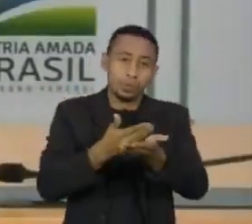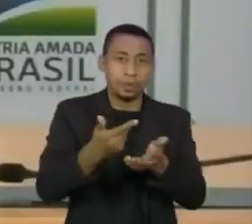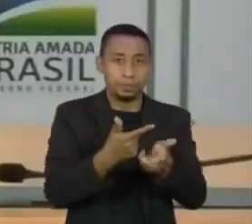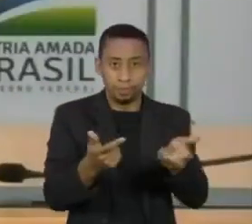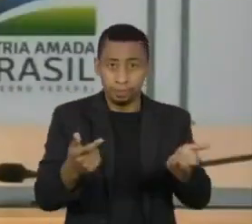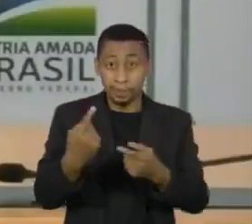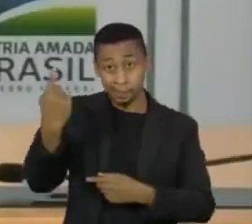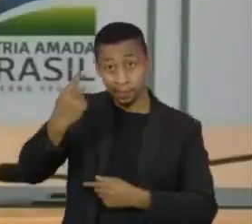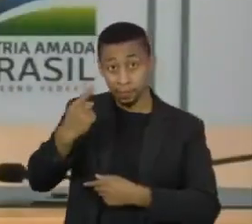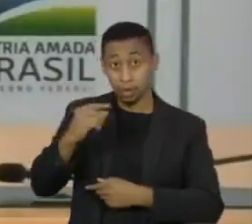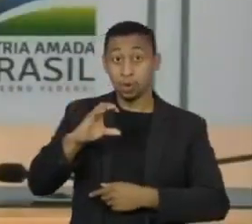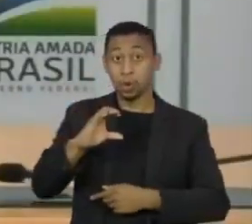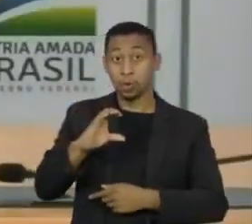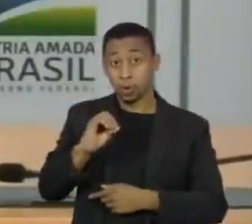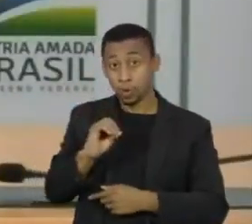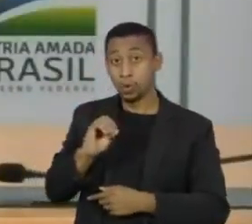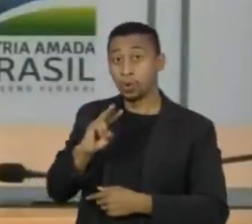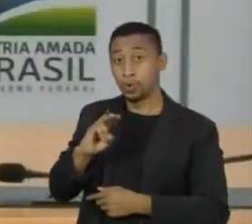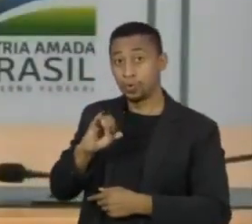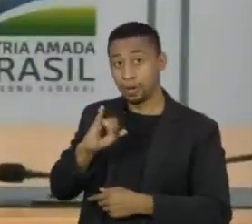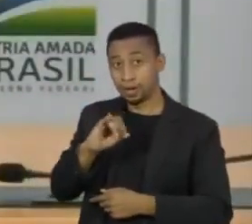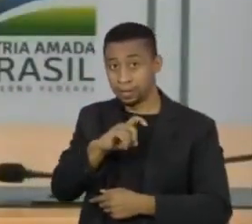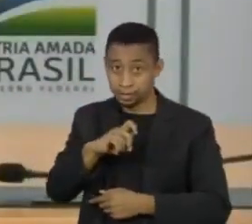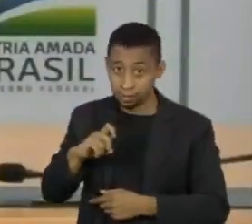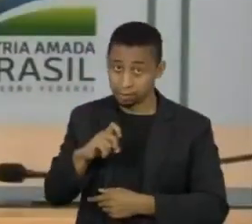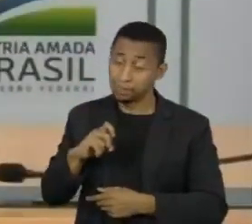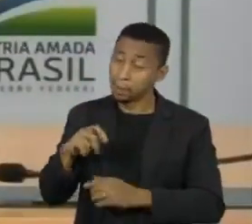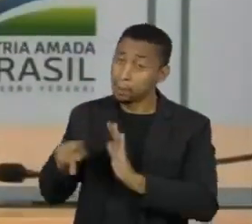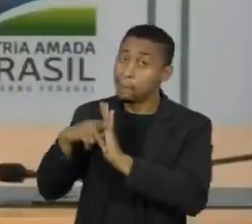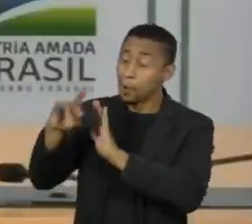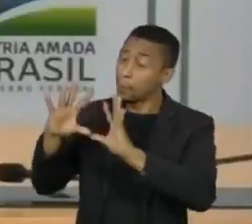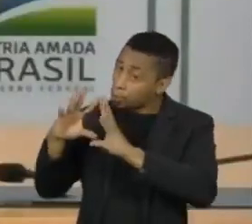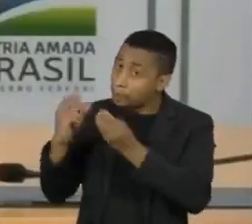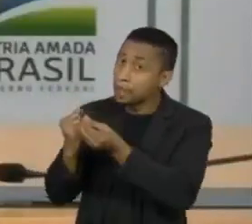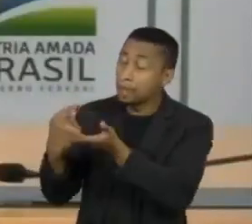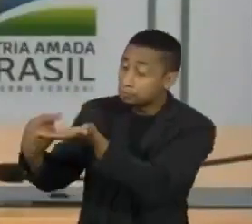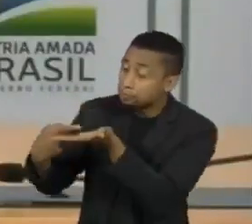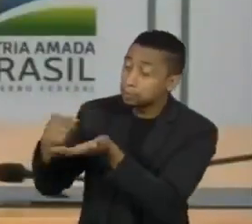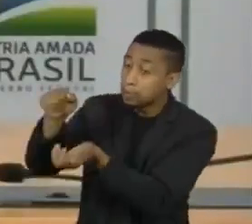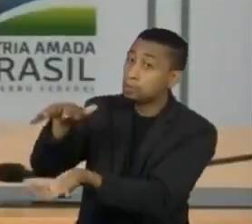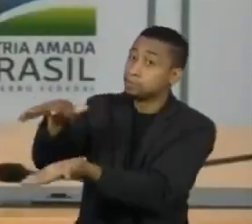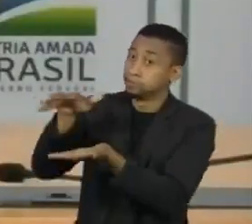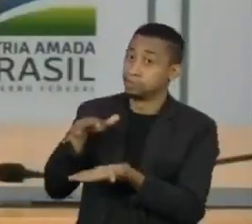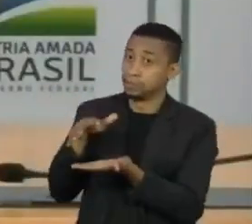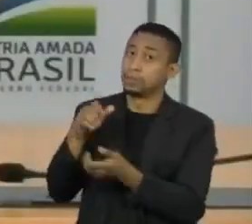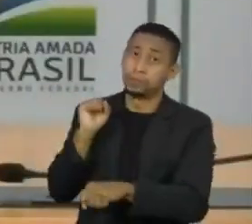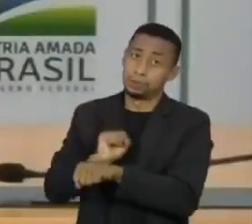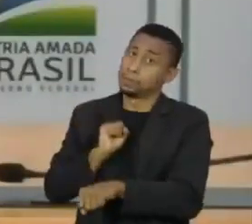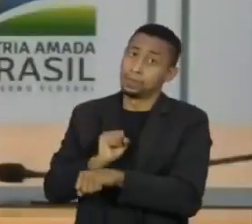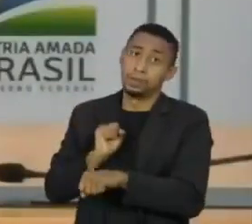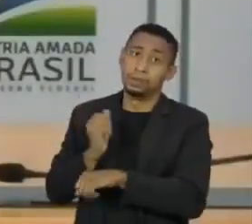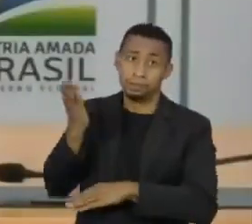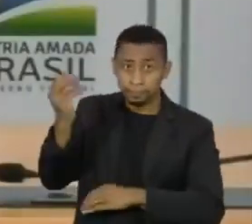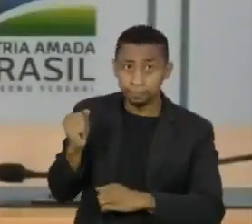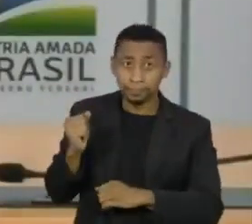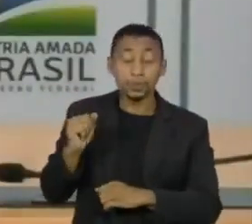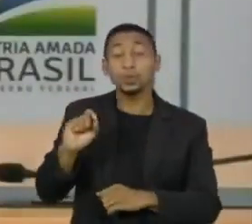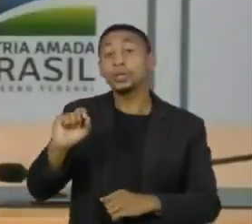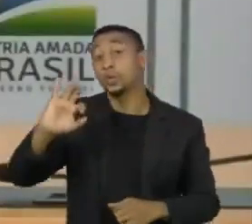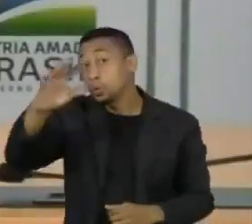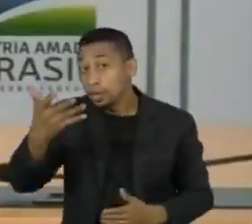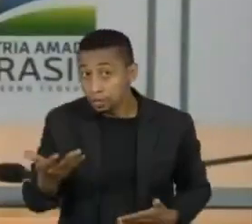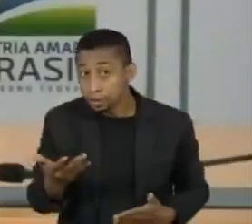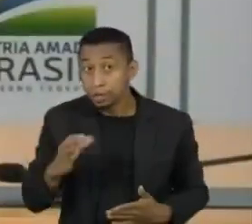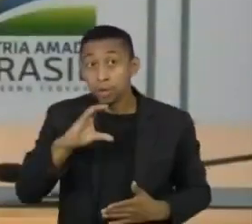Facility. É uma iniciativa da Organização Mundial de Saúde, que é referida como padrão de excelência. E o que ocorre?